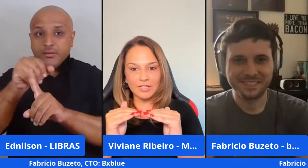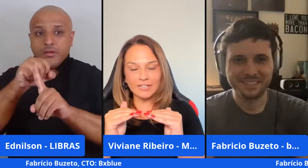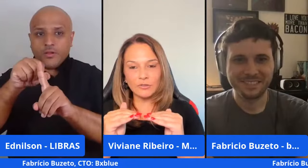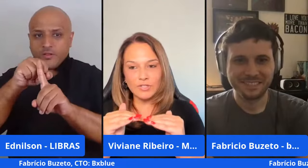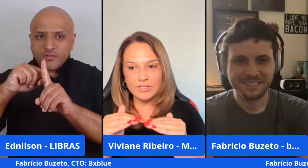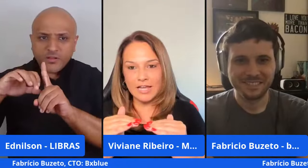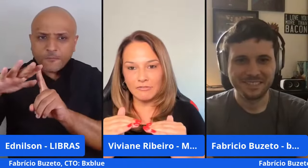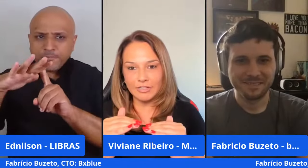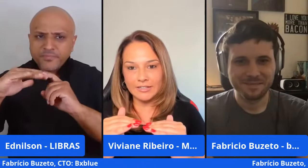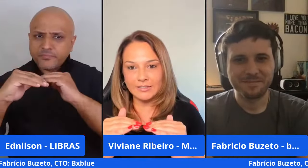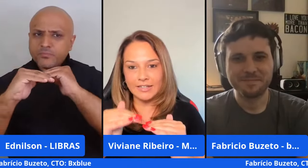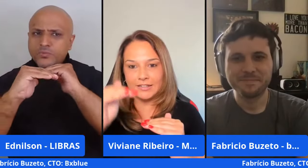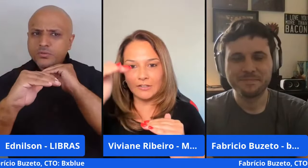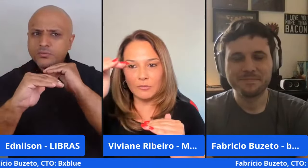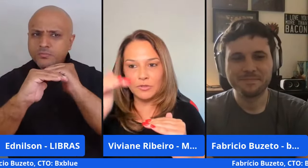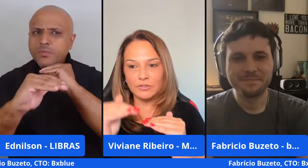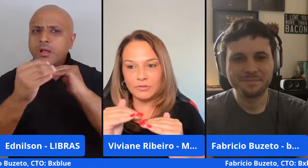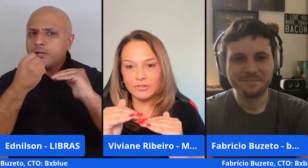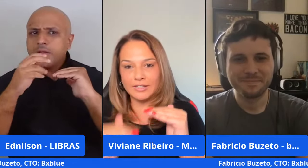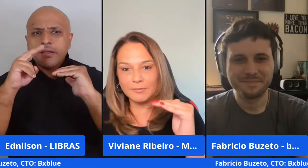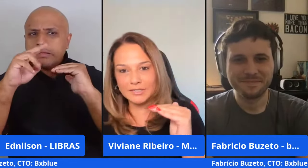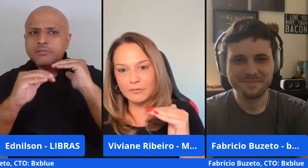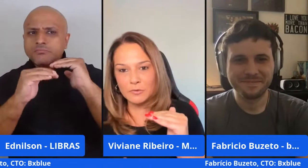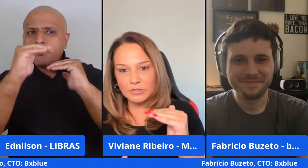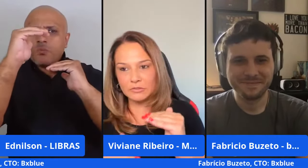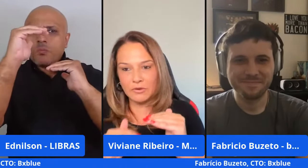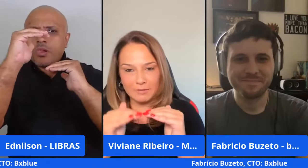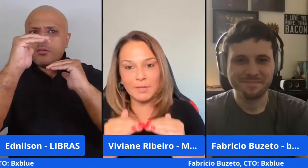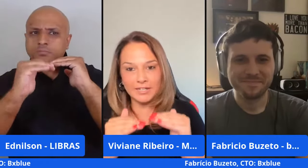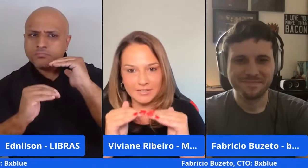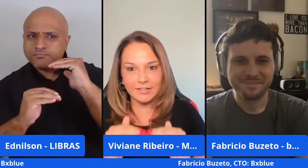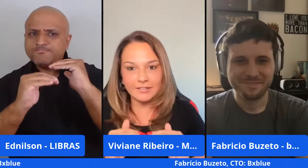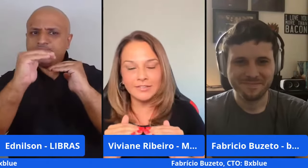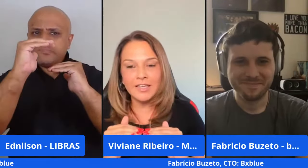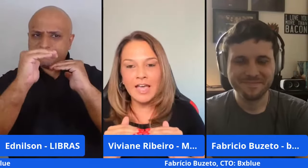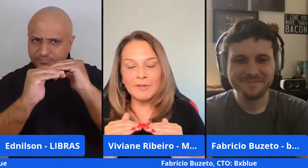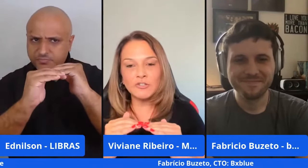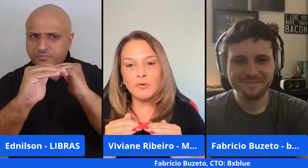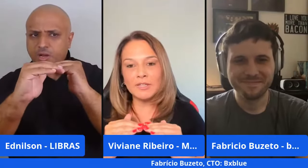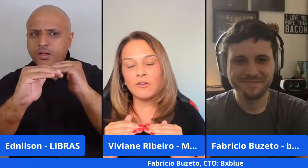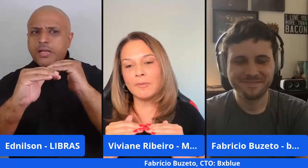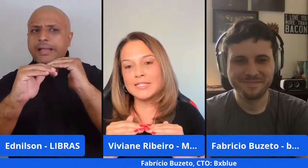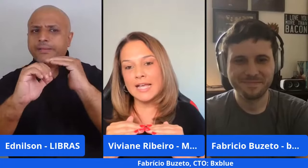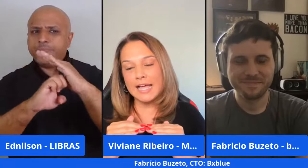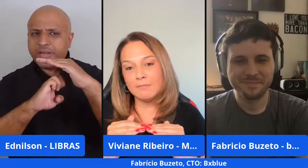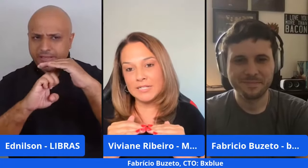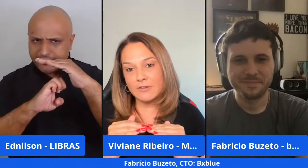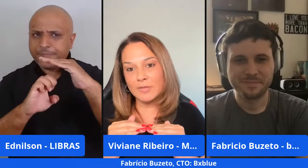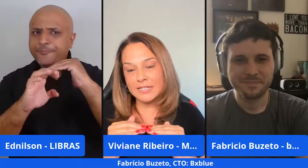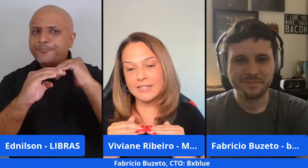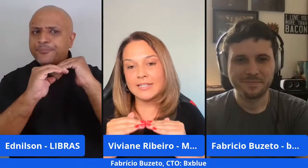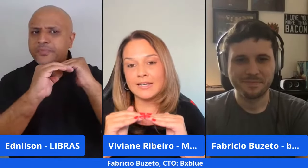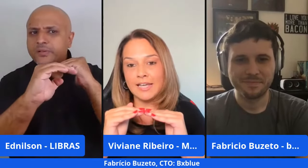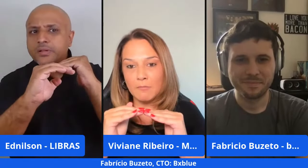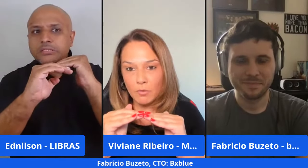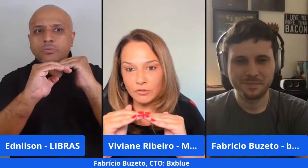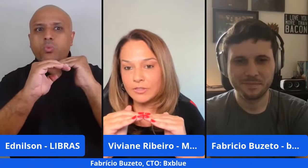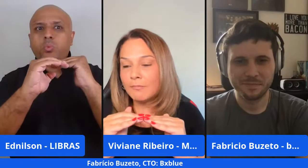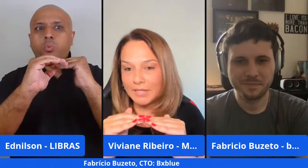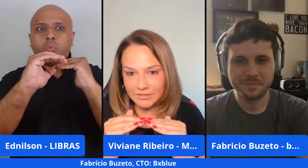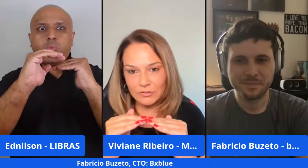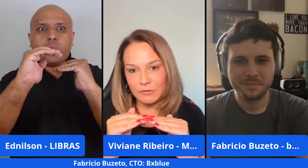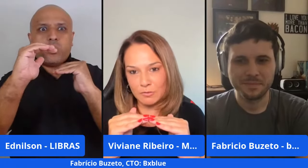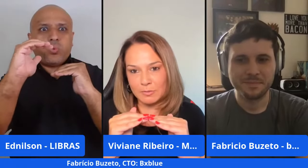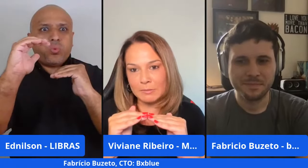bem enquanto está ali tudo estável ninguém está ganhando muito ninguém está perdendo muito a empresa pode no momento que a empresa começa a crescer e ganhar